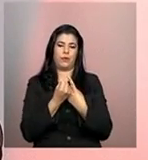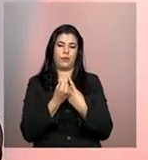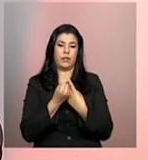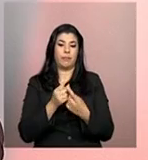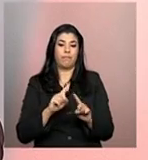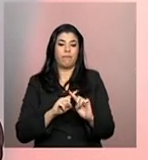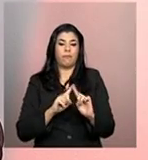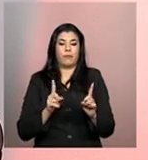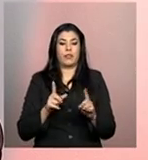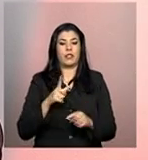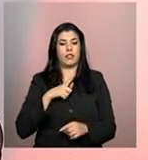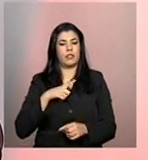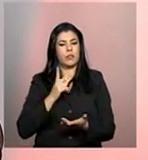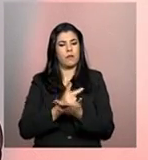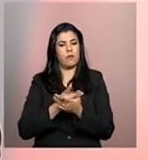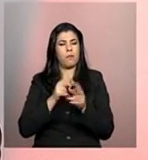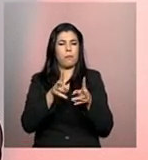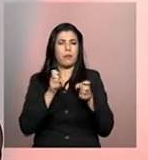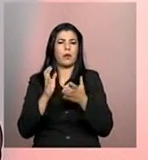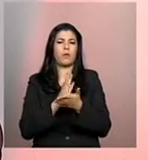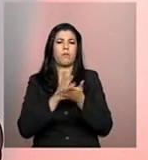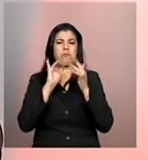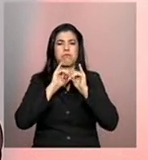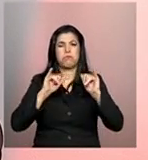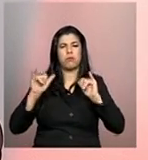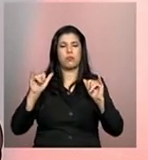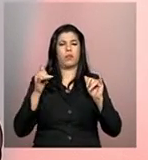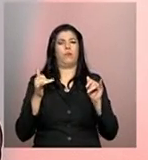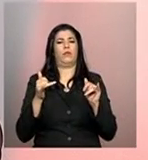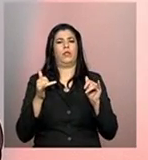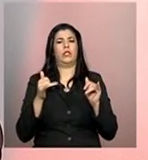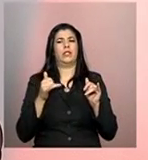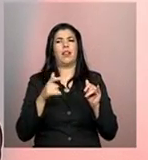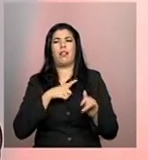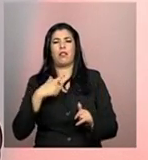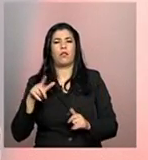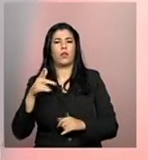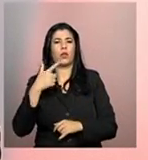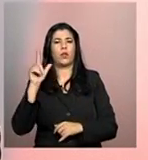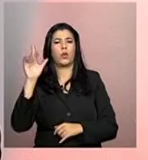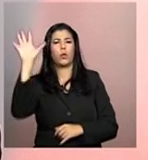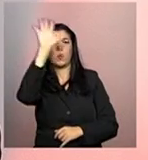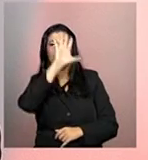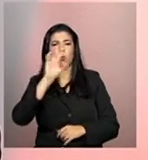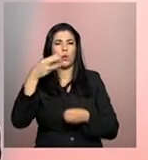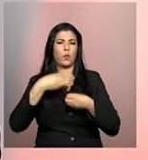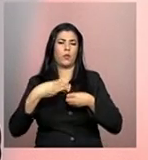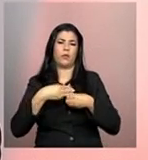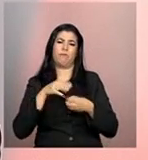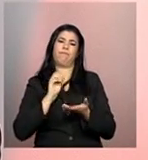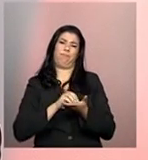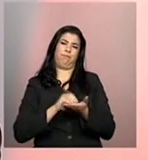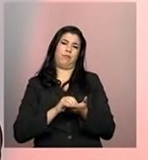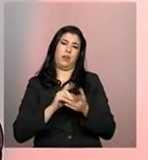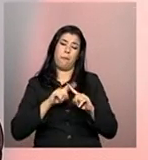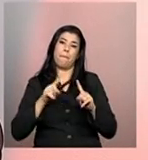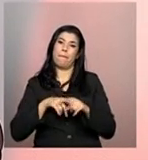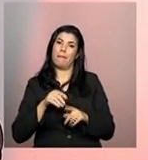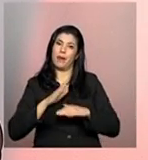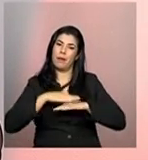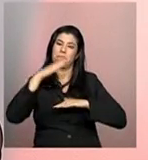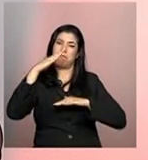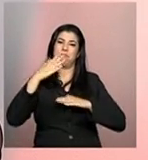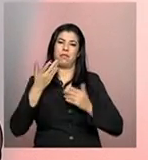Embora a gente vai ver alguns dados, elas não estão em todos os municípios brasileiros, mas em boa parte deles,